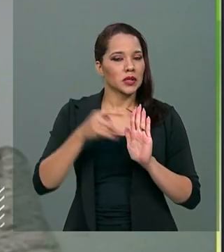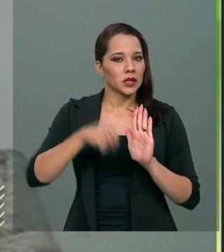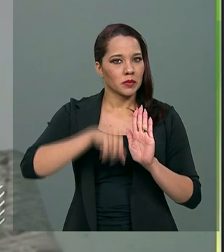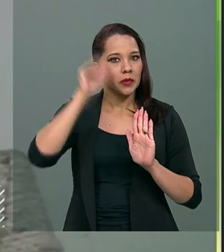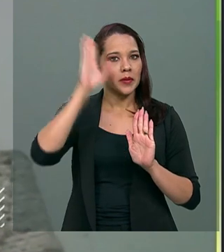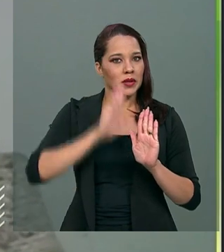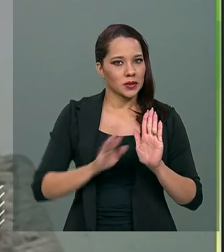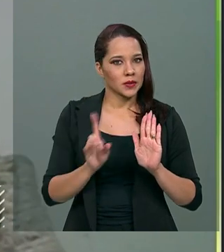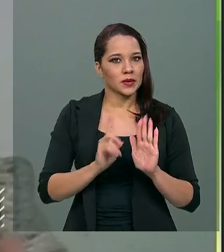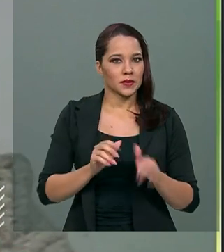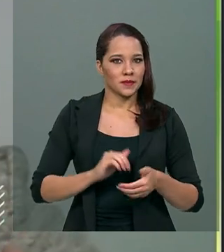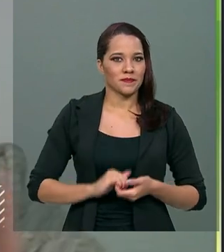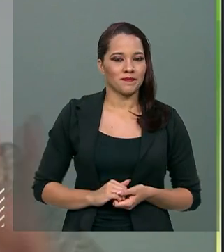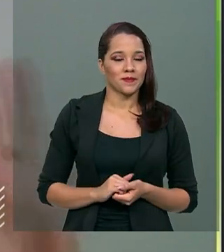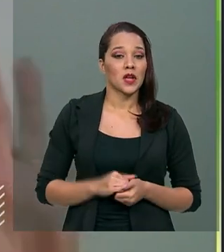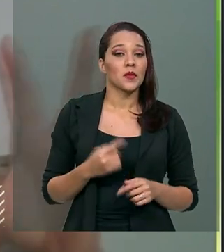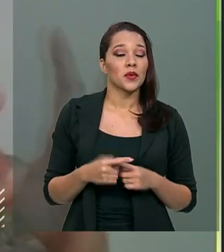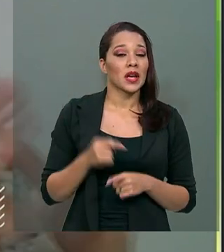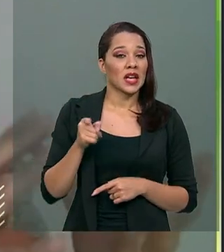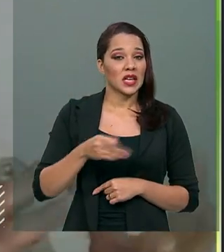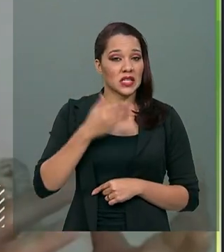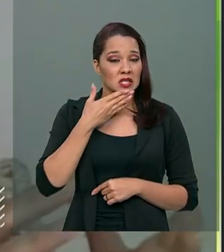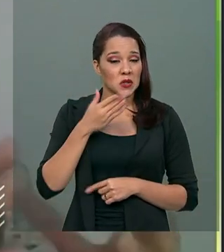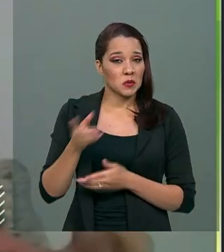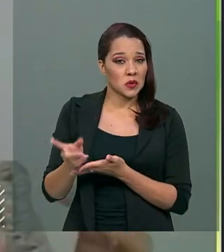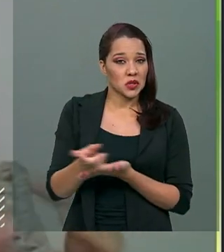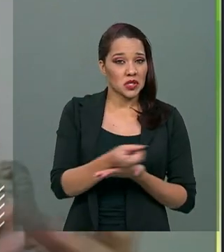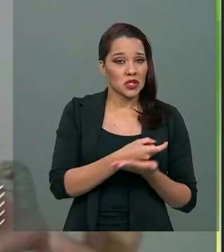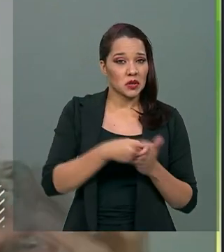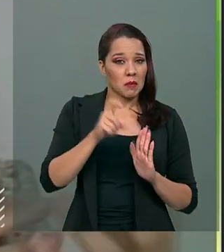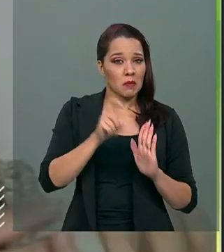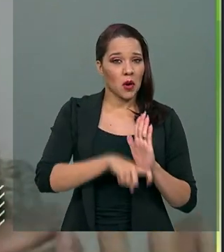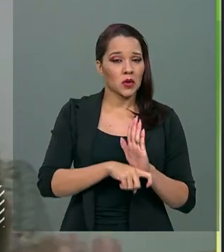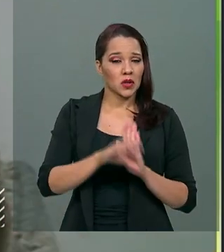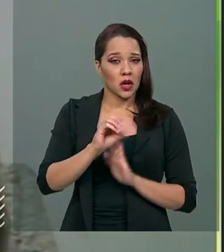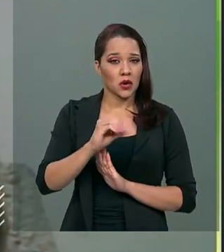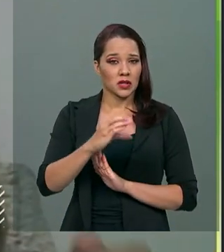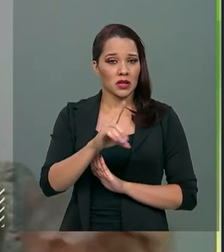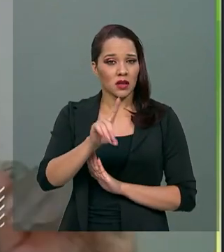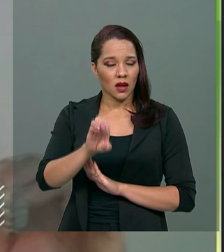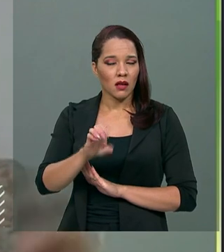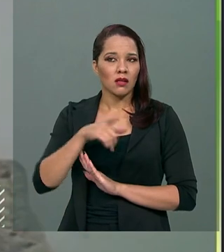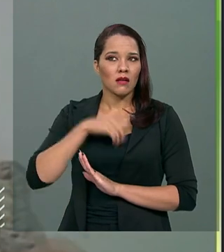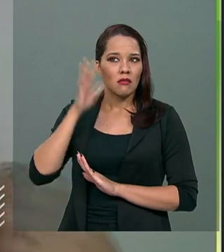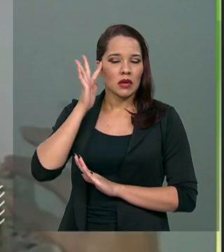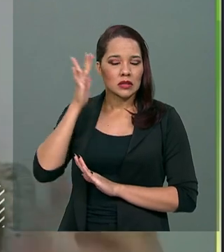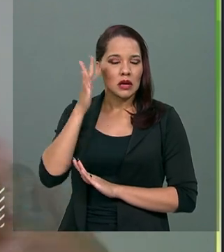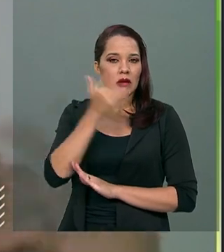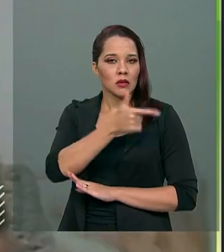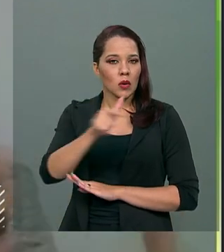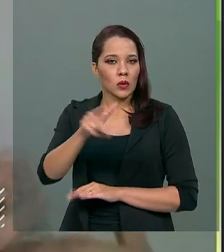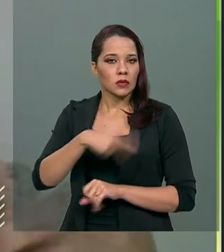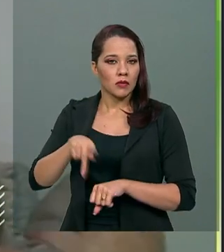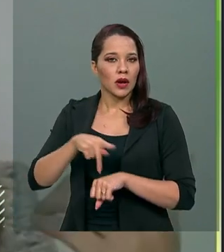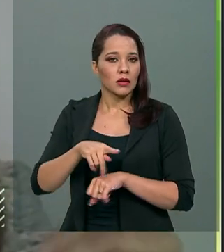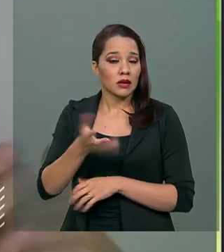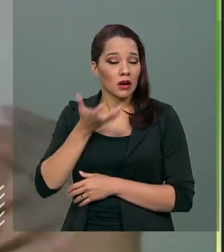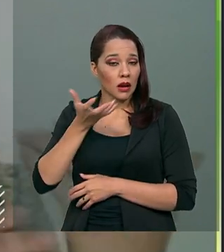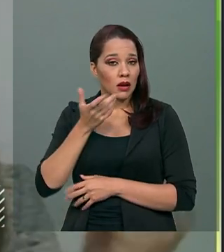porque essa forma de tributação que a OCDE tem pensado, alguns países têm